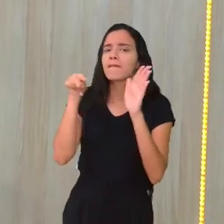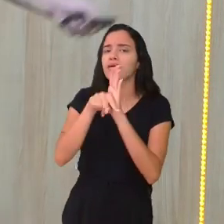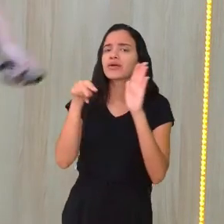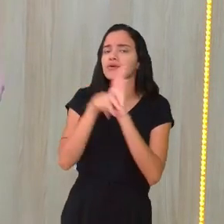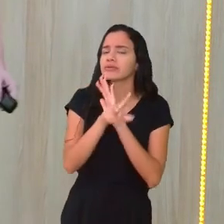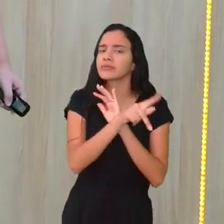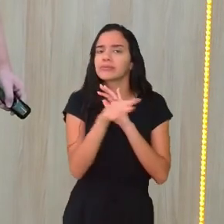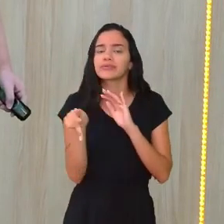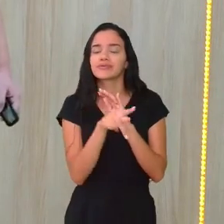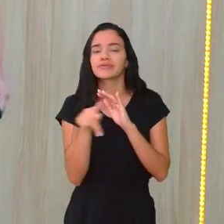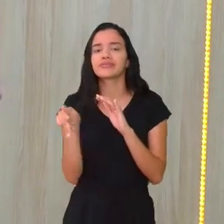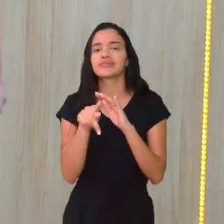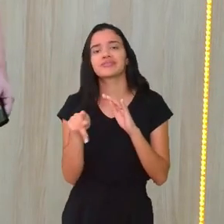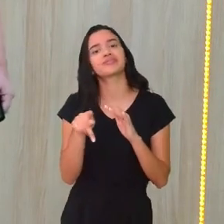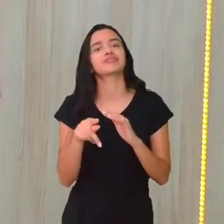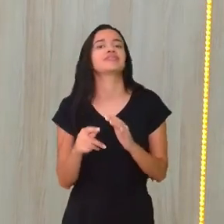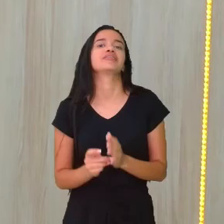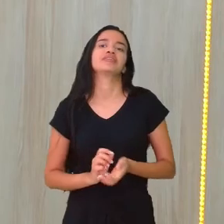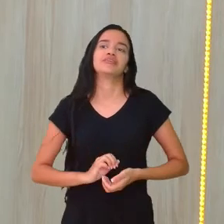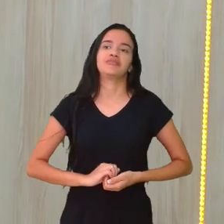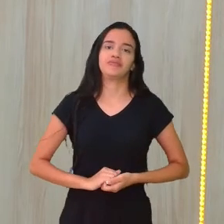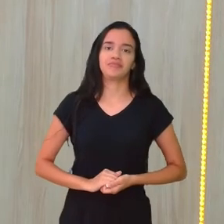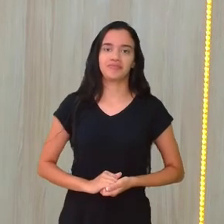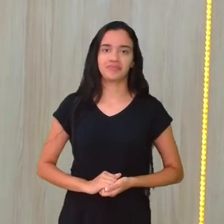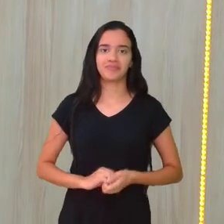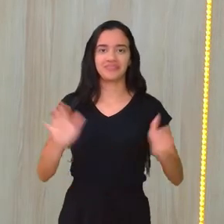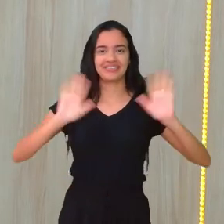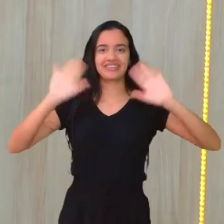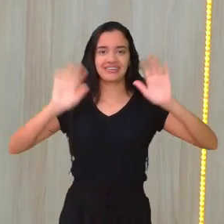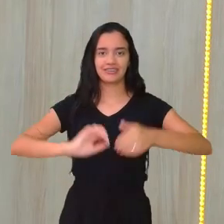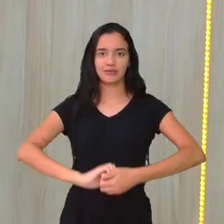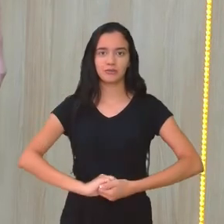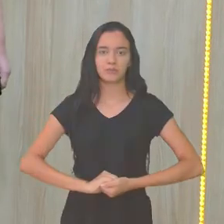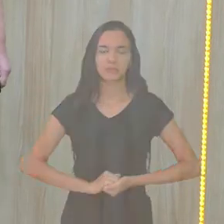pergunta a gente, do jeito que você quiser. Tchau!